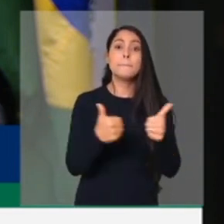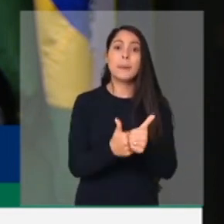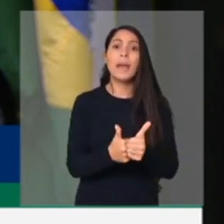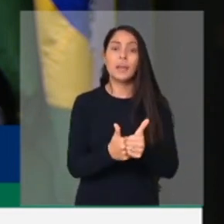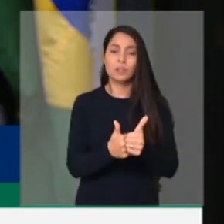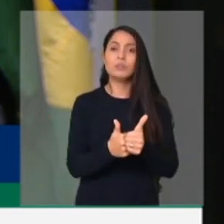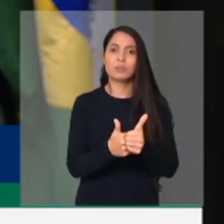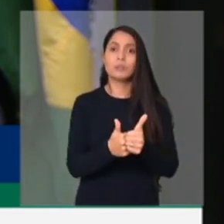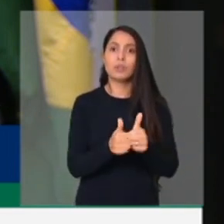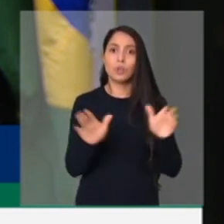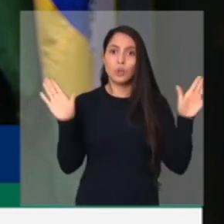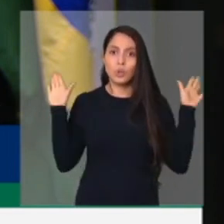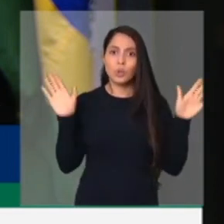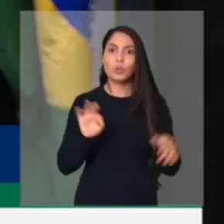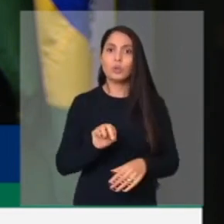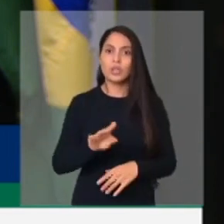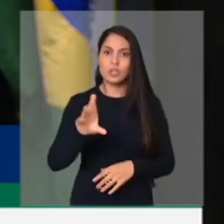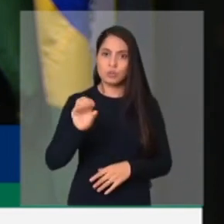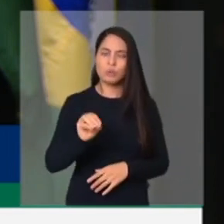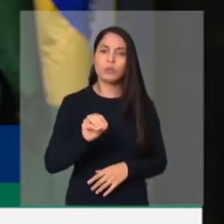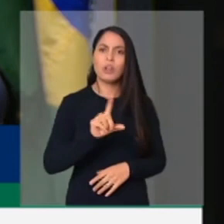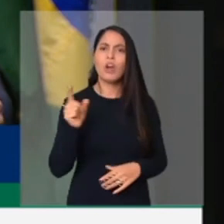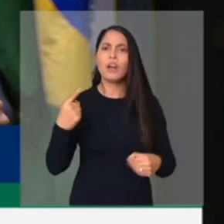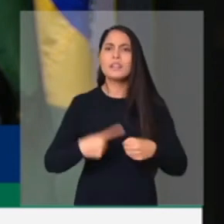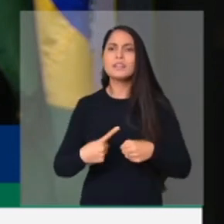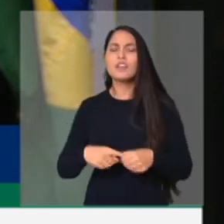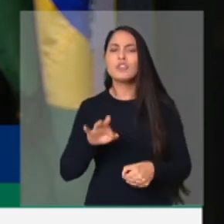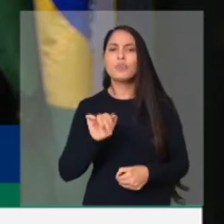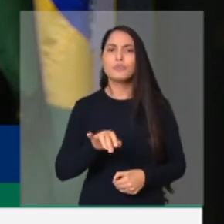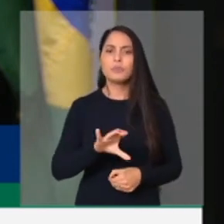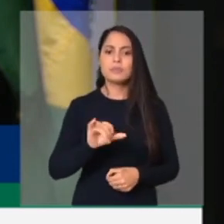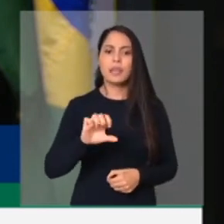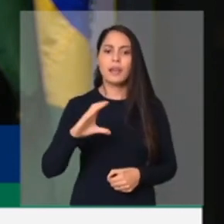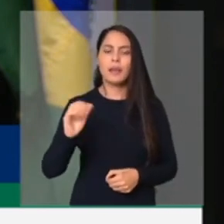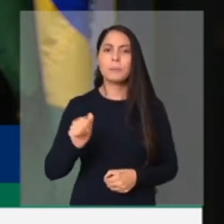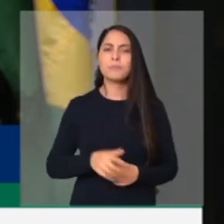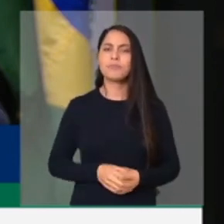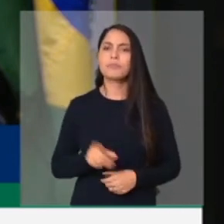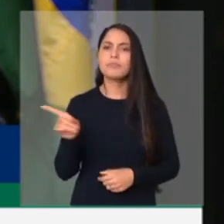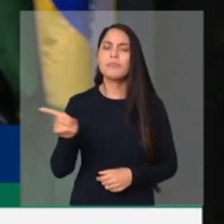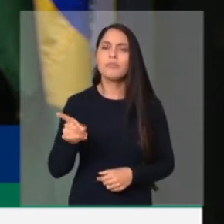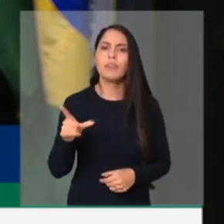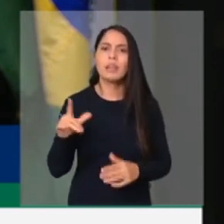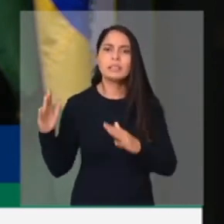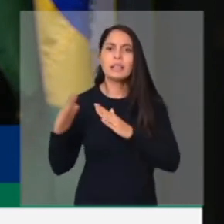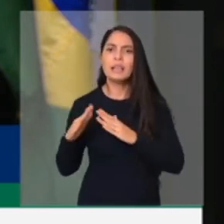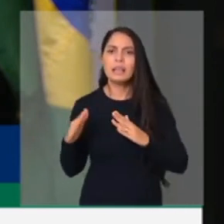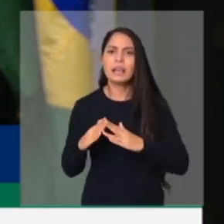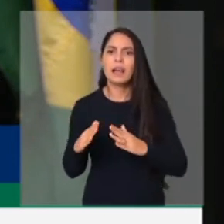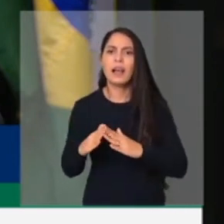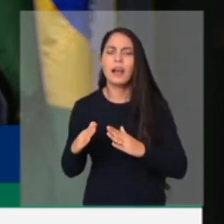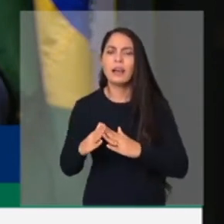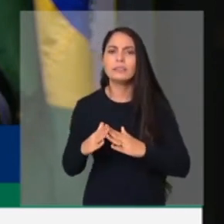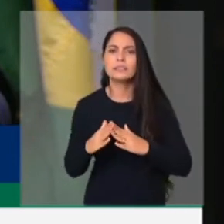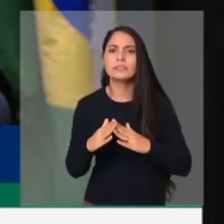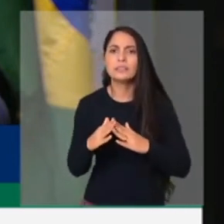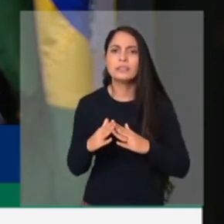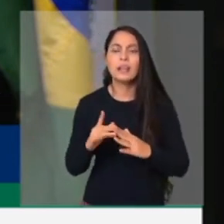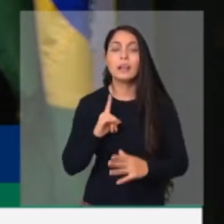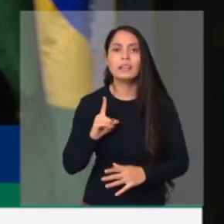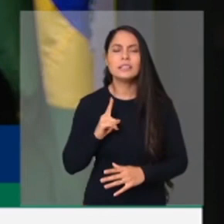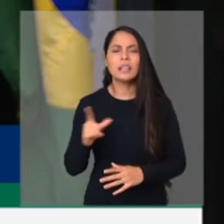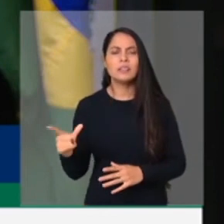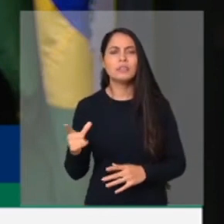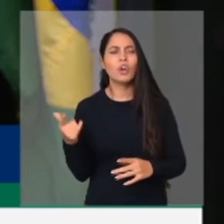momento, na madrugada, ele saiu de sua casa para reclamar com traficantes sobre o barulho